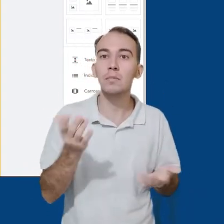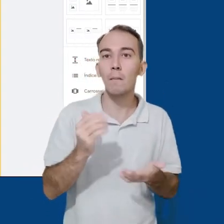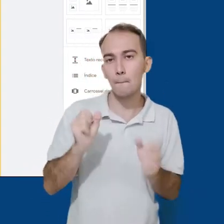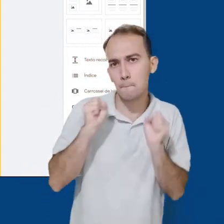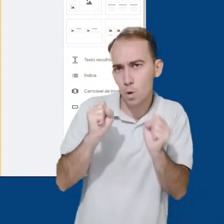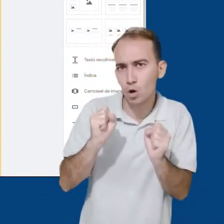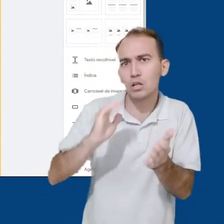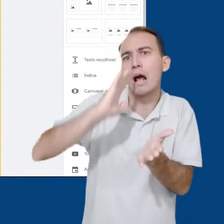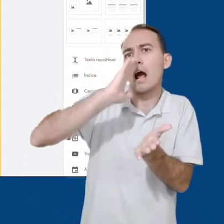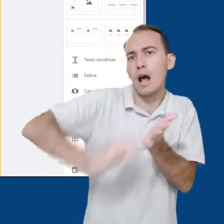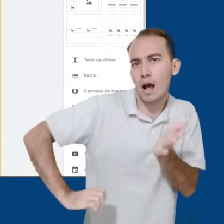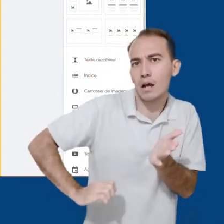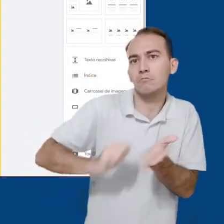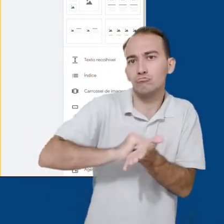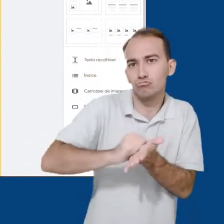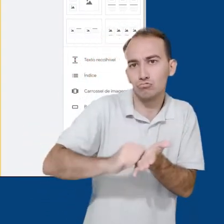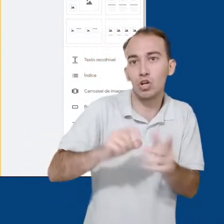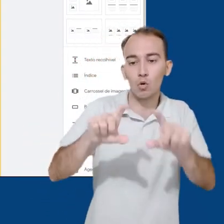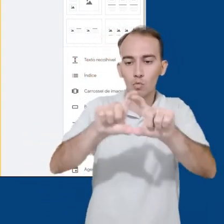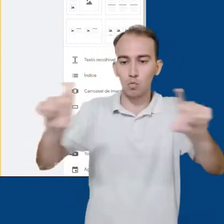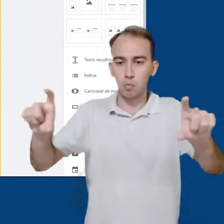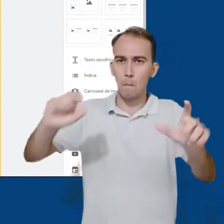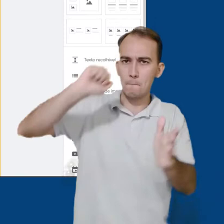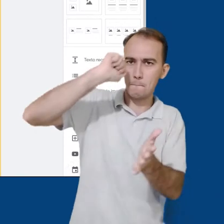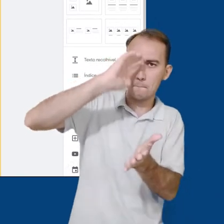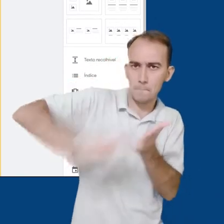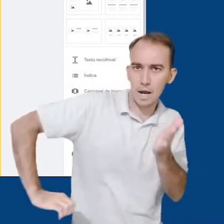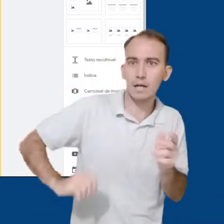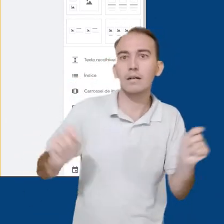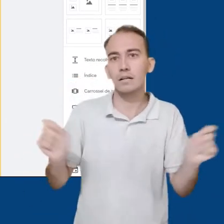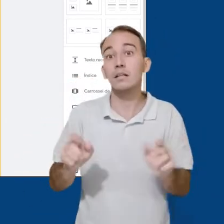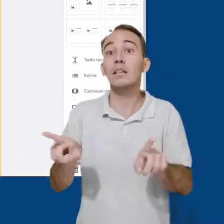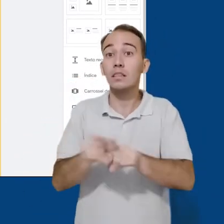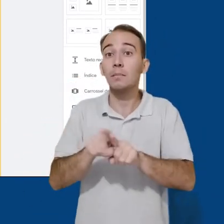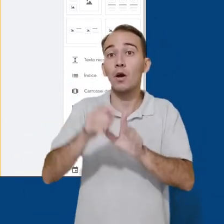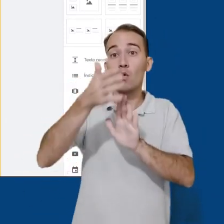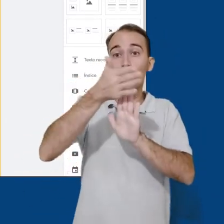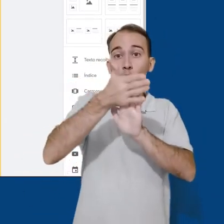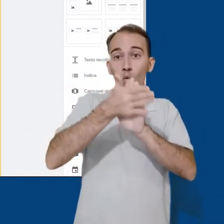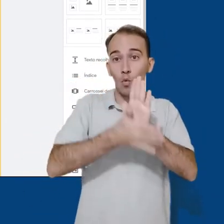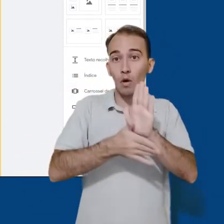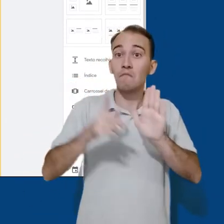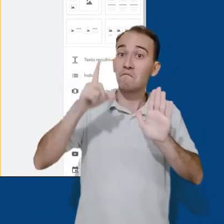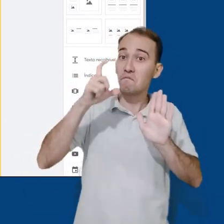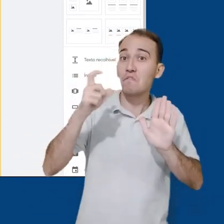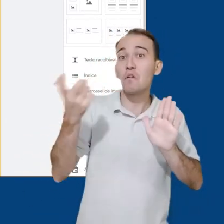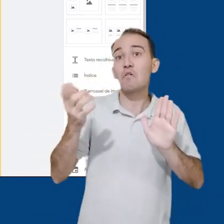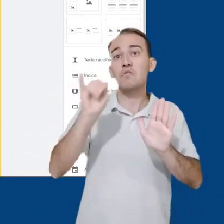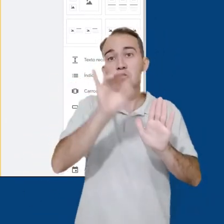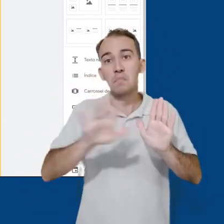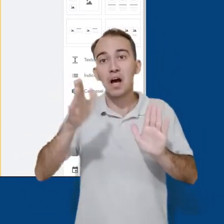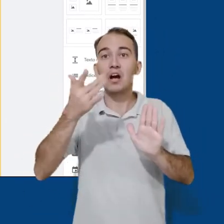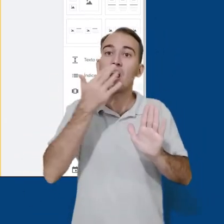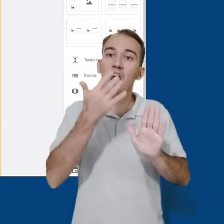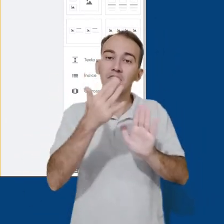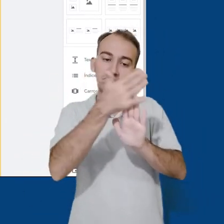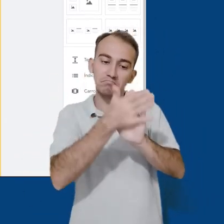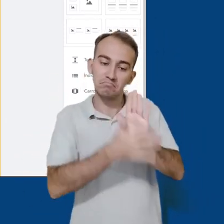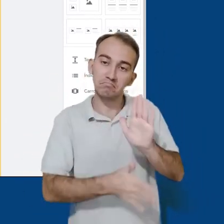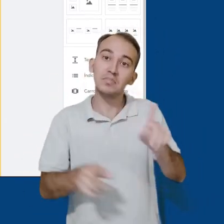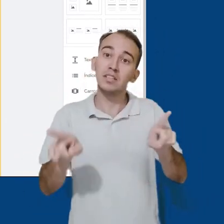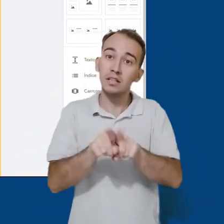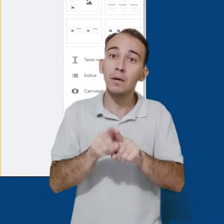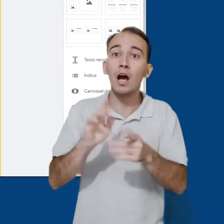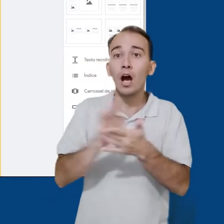de excluir o bloco ou a seção, alterar o plano de fundo ou duplicar. Também, com característica